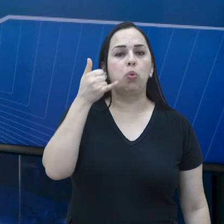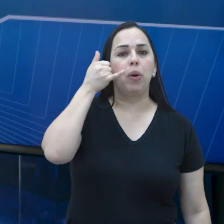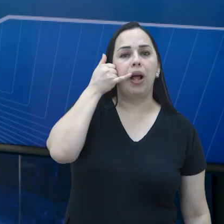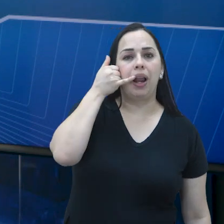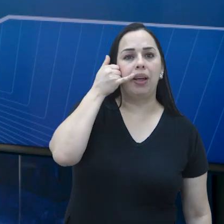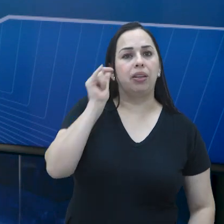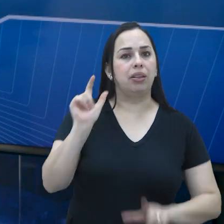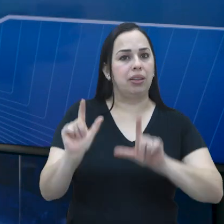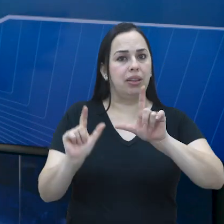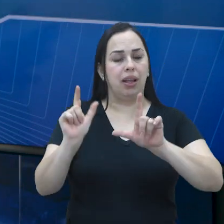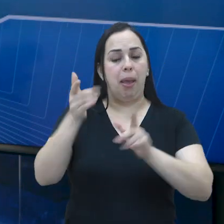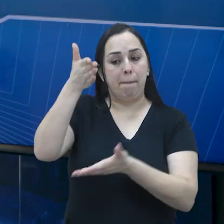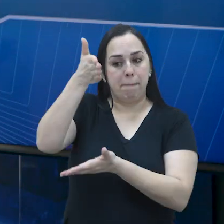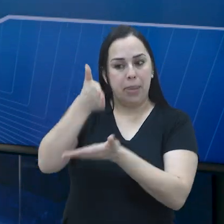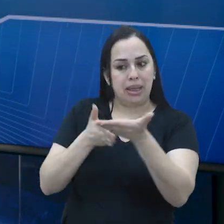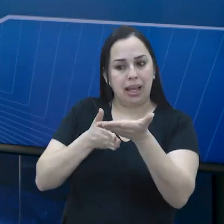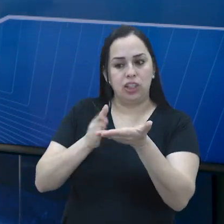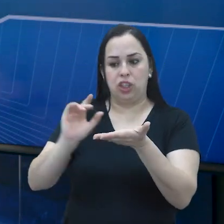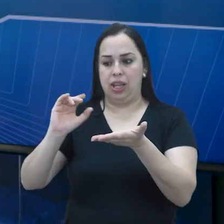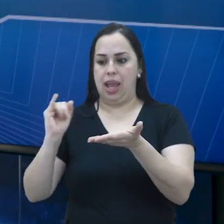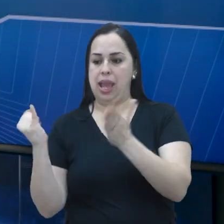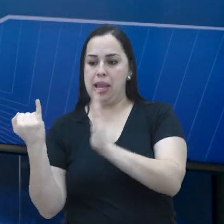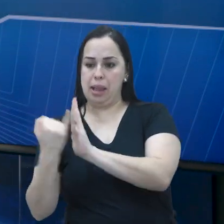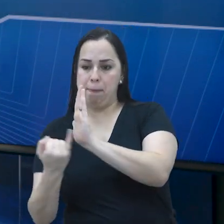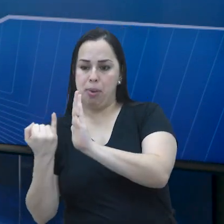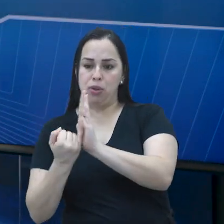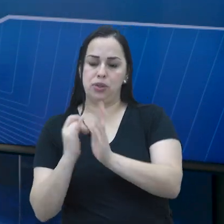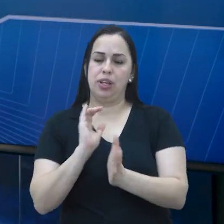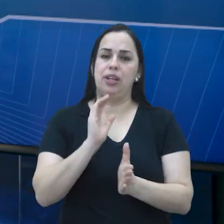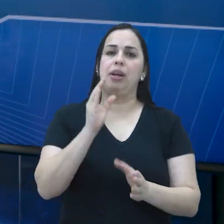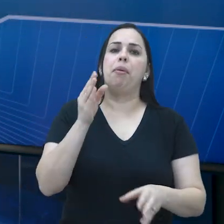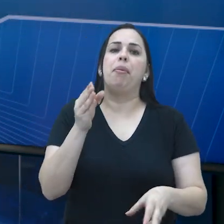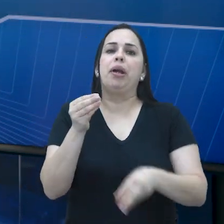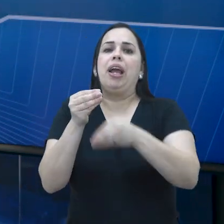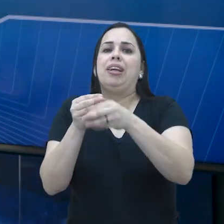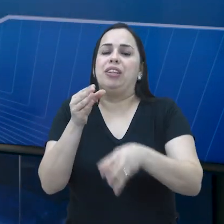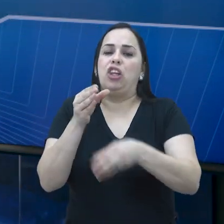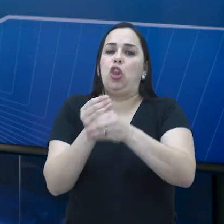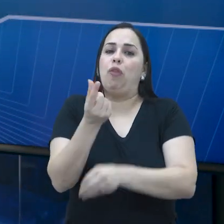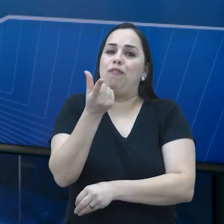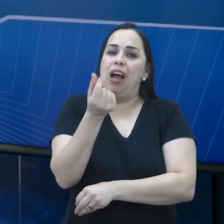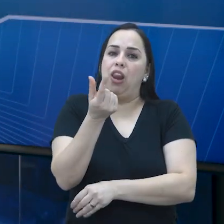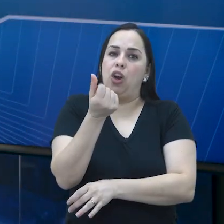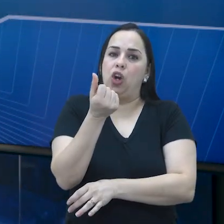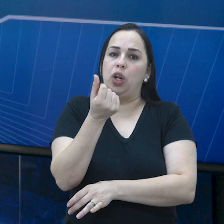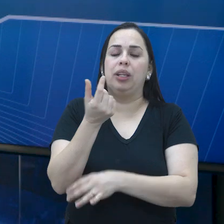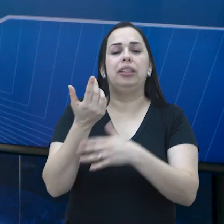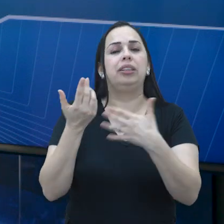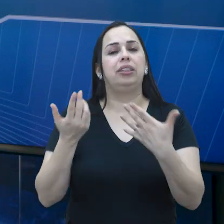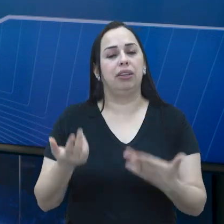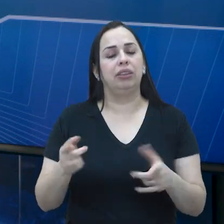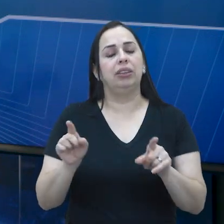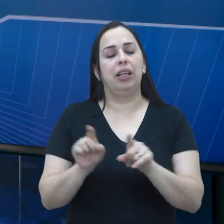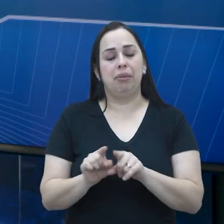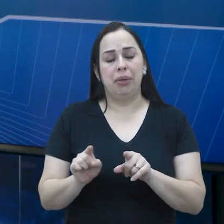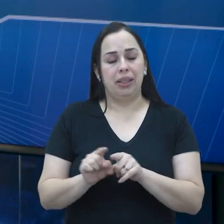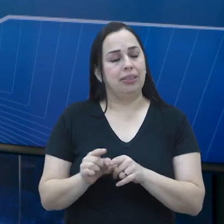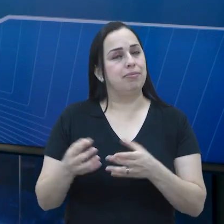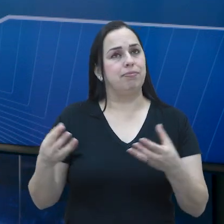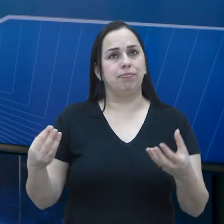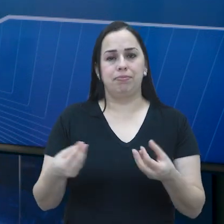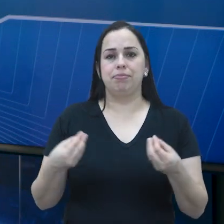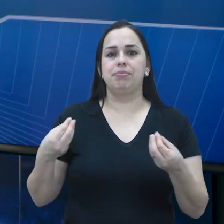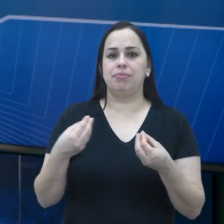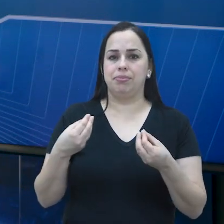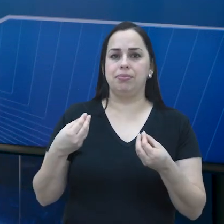uma televisão, parte do preço é de impostos que acabam sendo embutidos nesse valor final. Então, a gente tem também uma situação